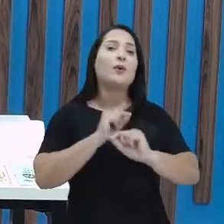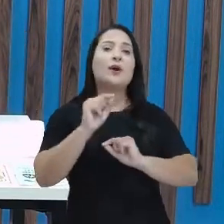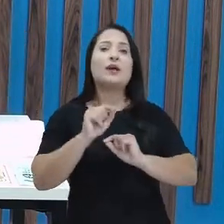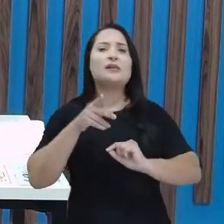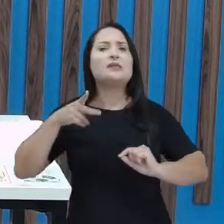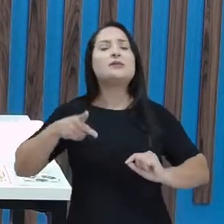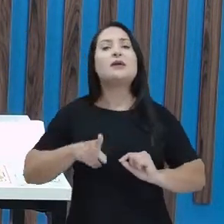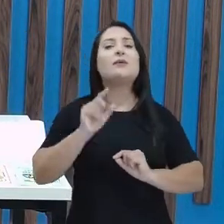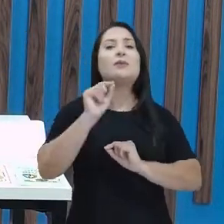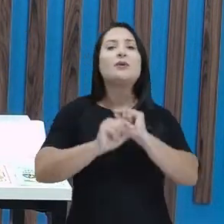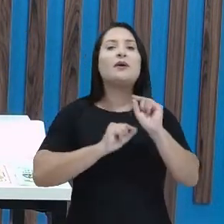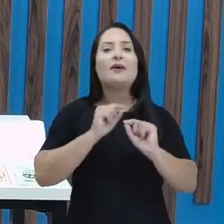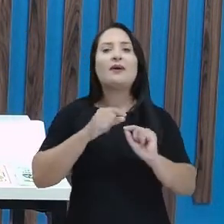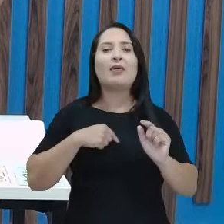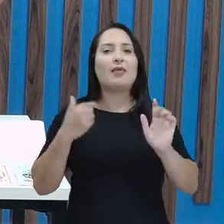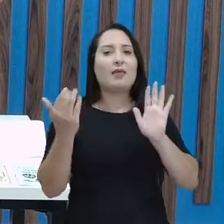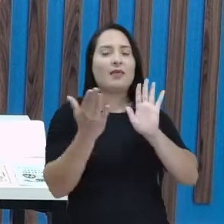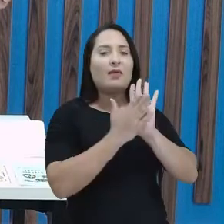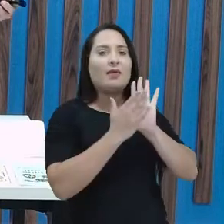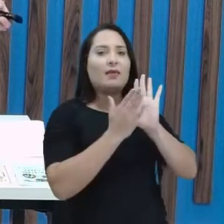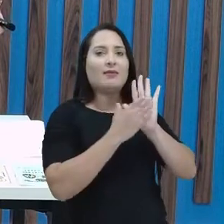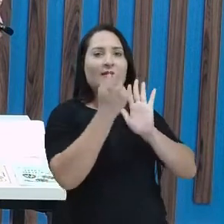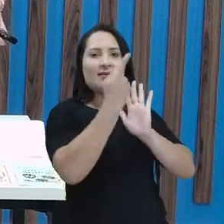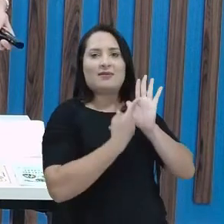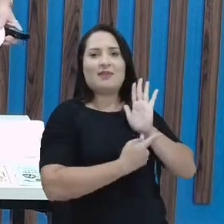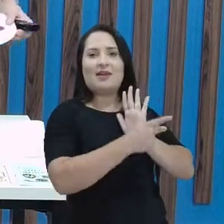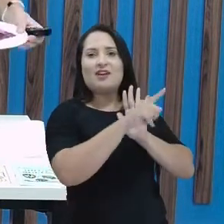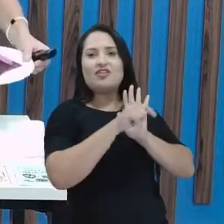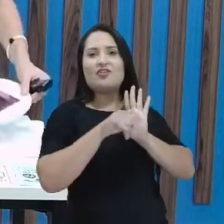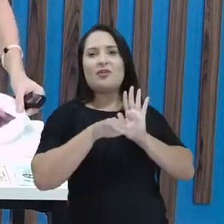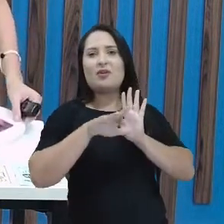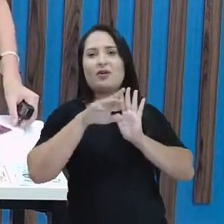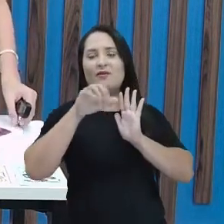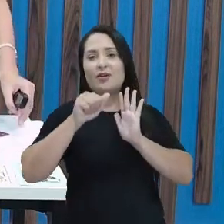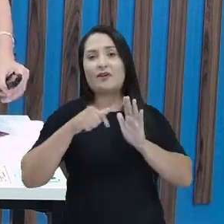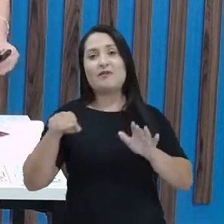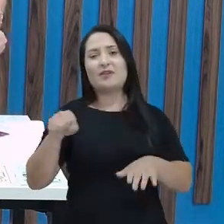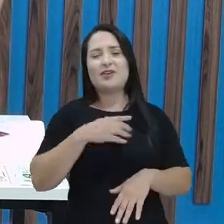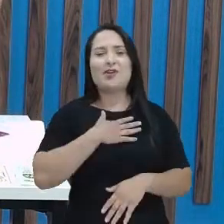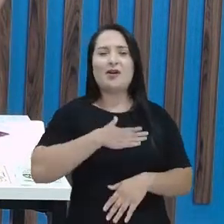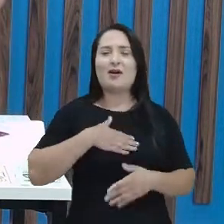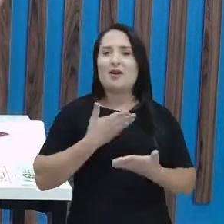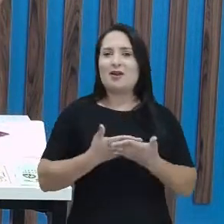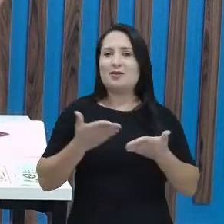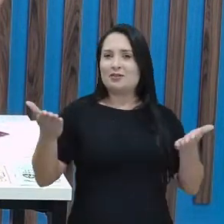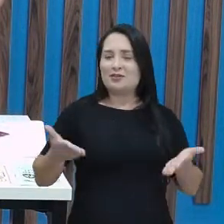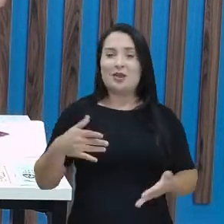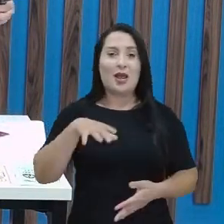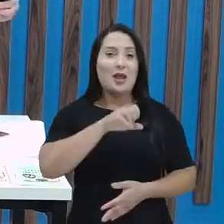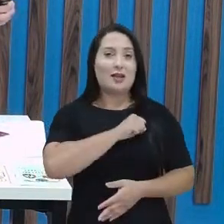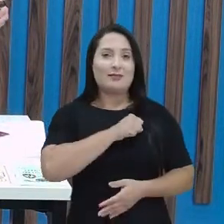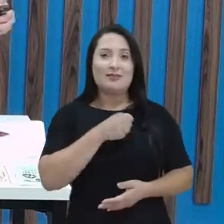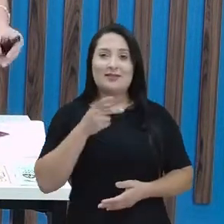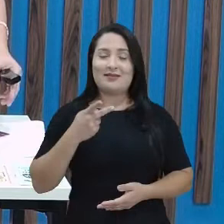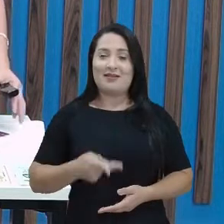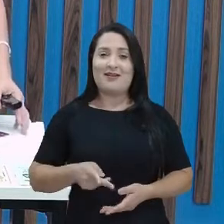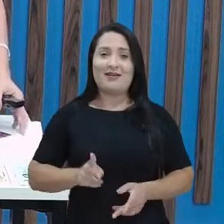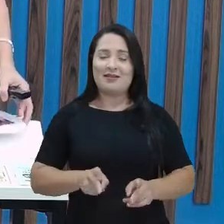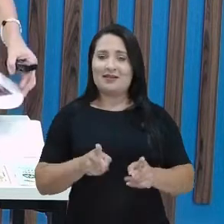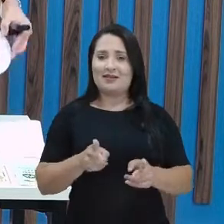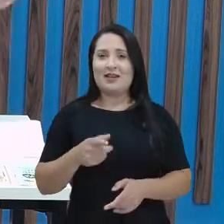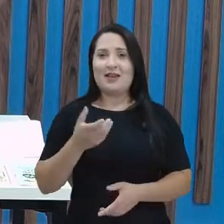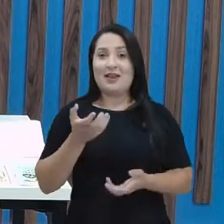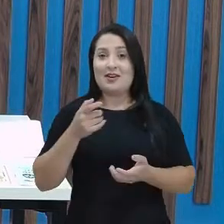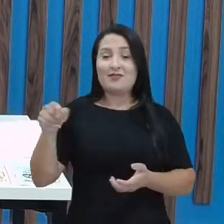Aliás, sempre tem xilogravura. Espero que vocês tenham gostado da aula de hoje. Eu amei estar aqui com vocês. Quero ver todo mundo